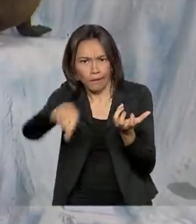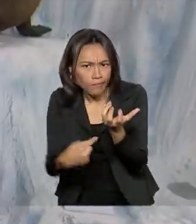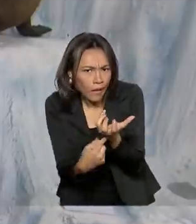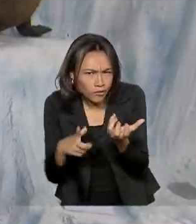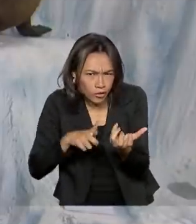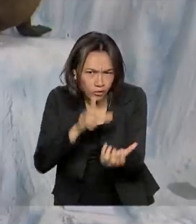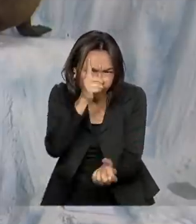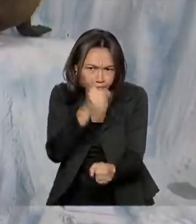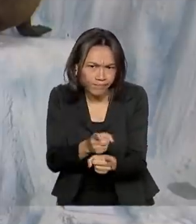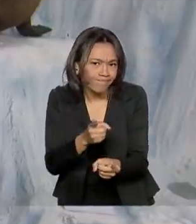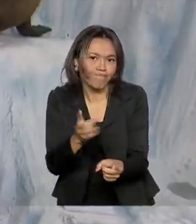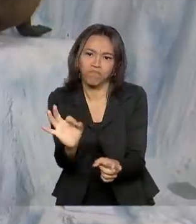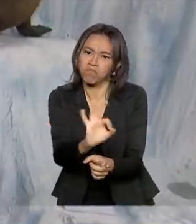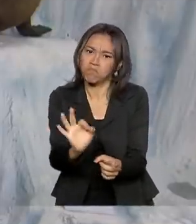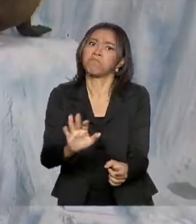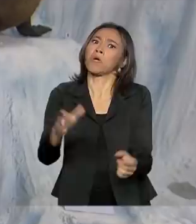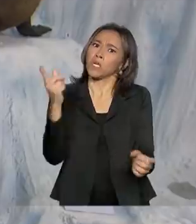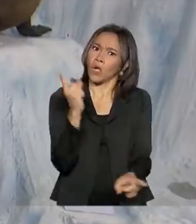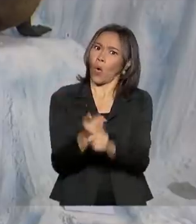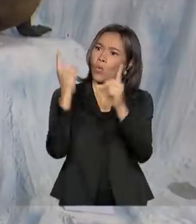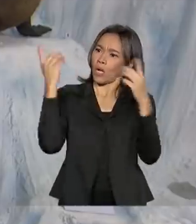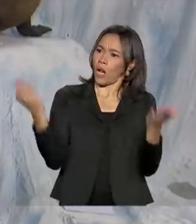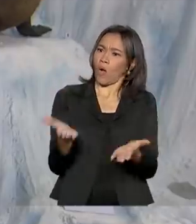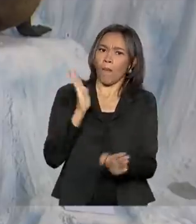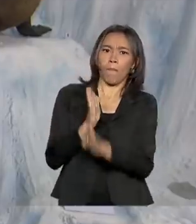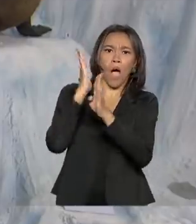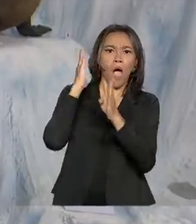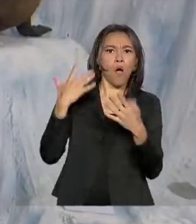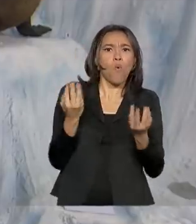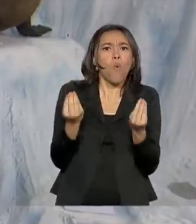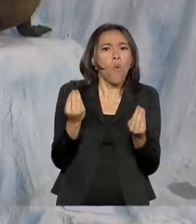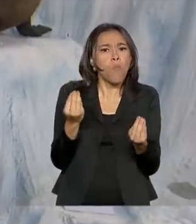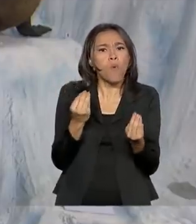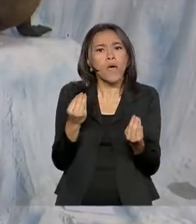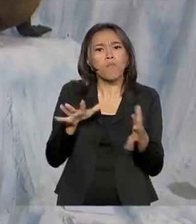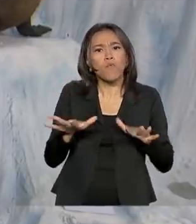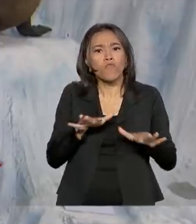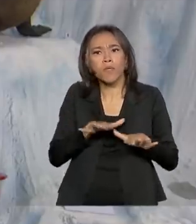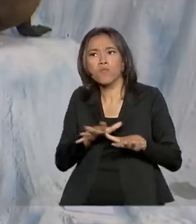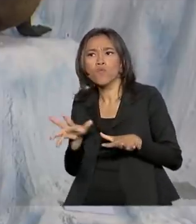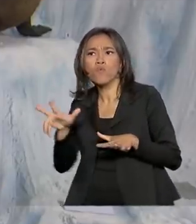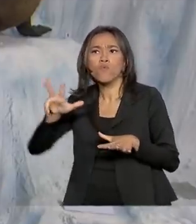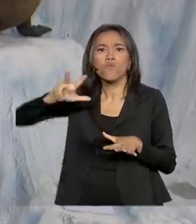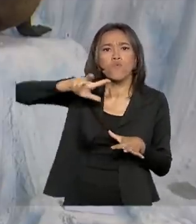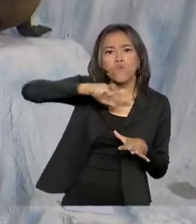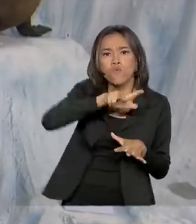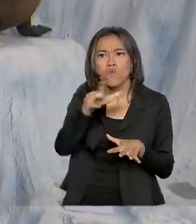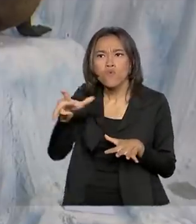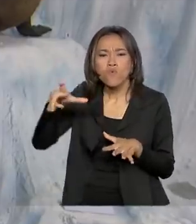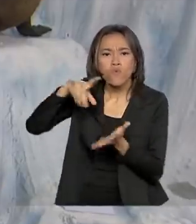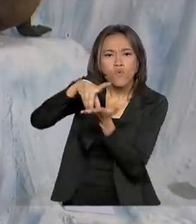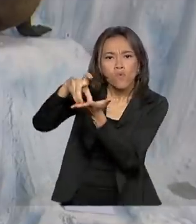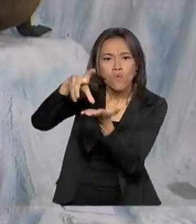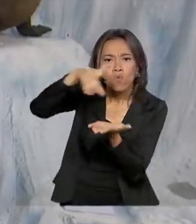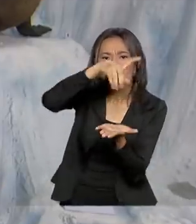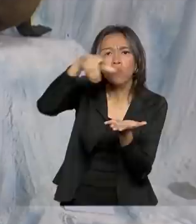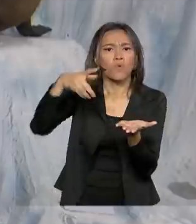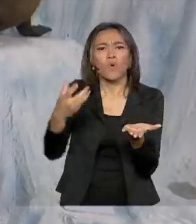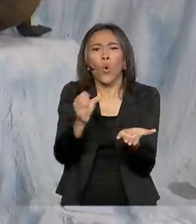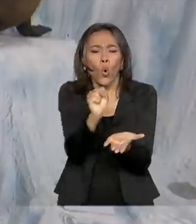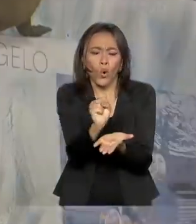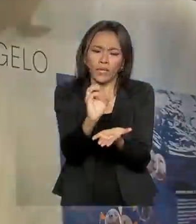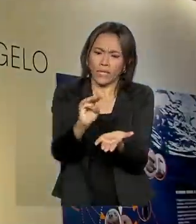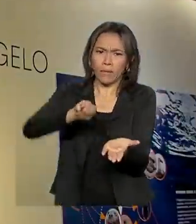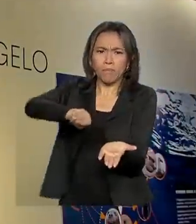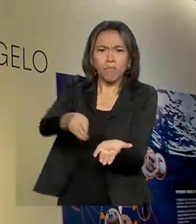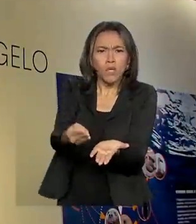essa descoberta, a gente consegue traçar como que era a rota desses animais na época que eles viviam, 80 milhões de anos, na Terra